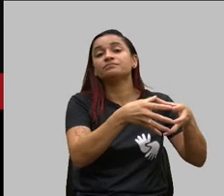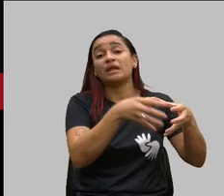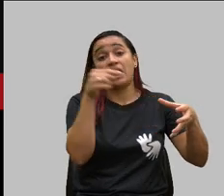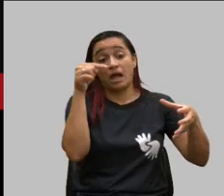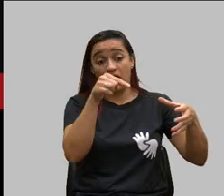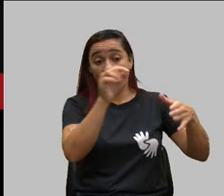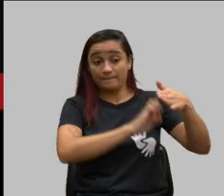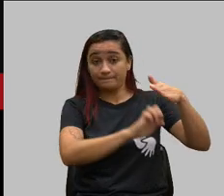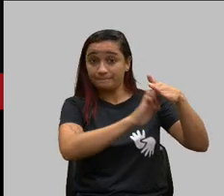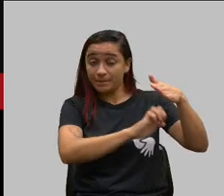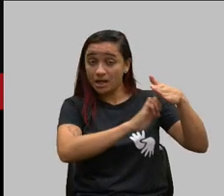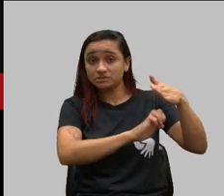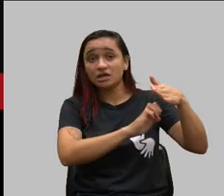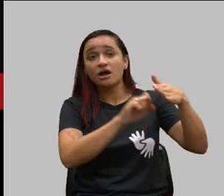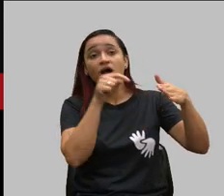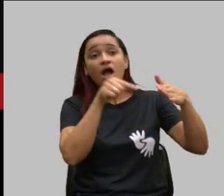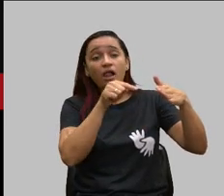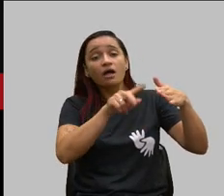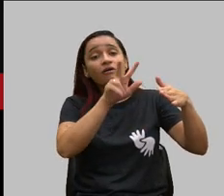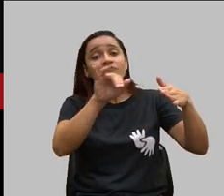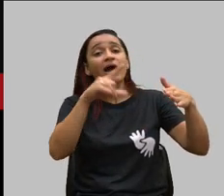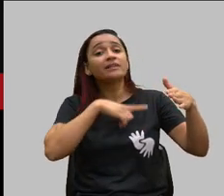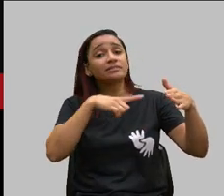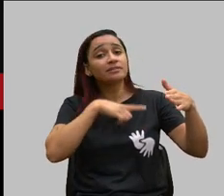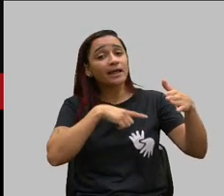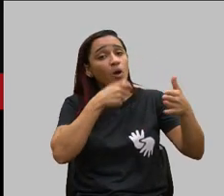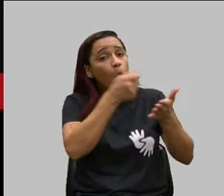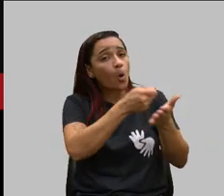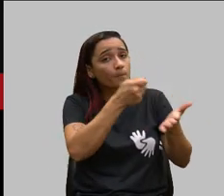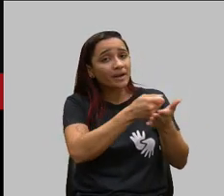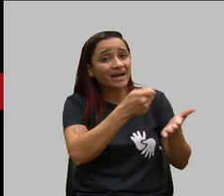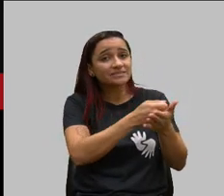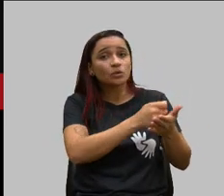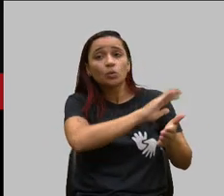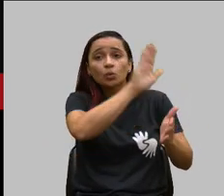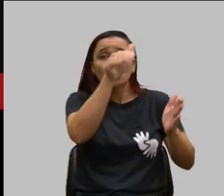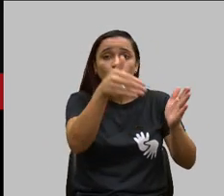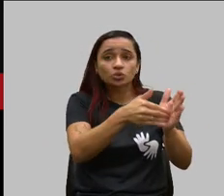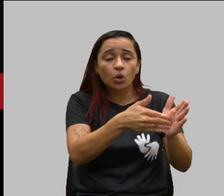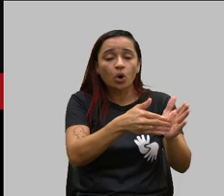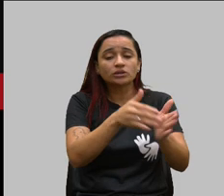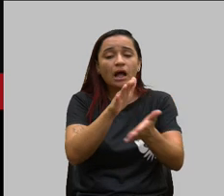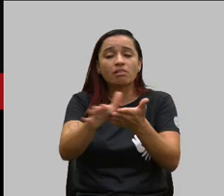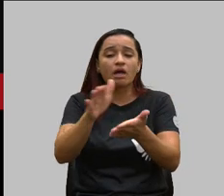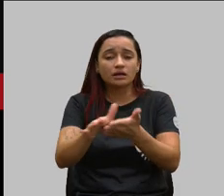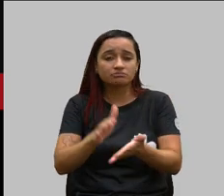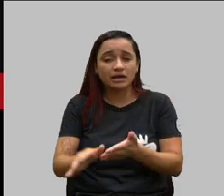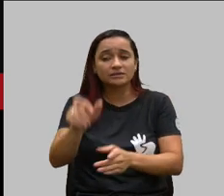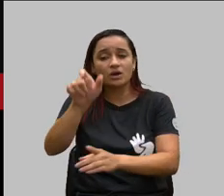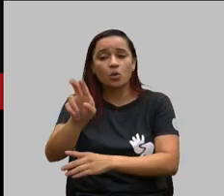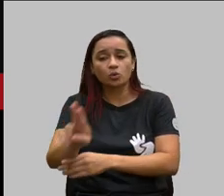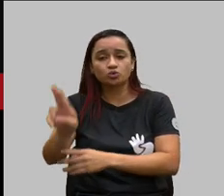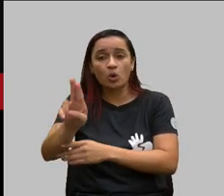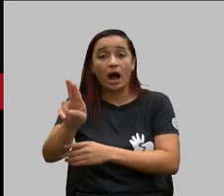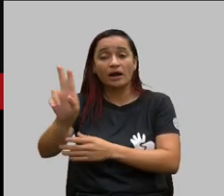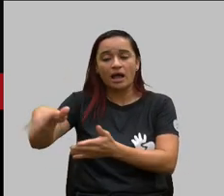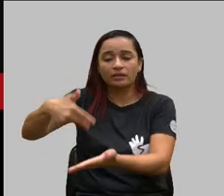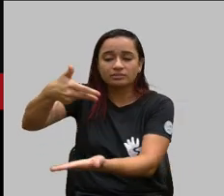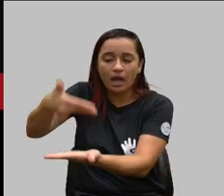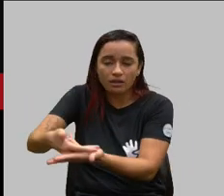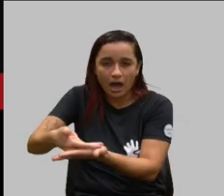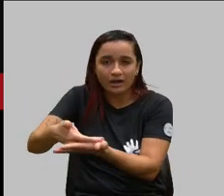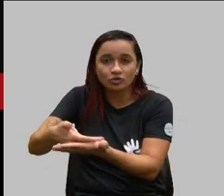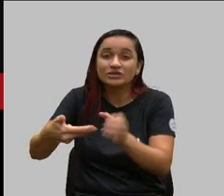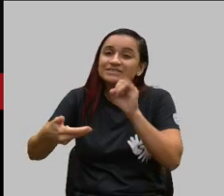vai ter que cobrir a despesa assistencial desse beneficiário que foi internado quando o plano